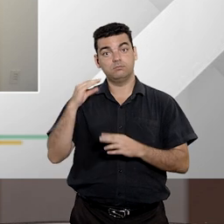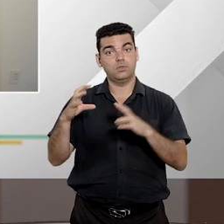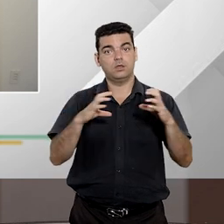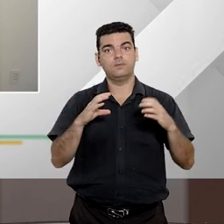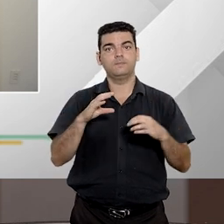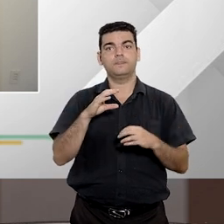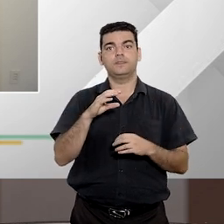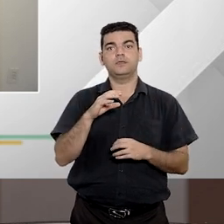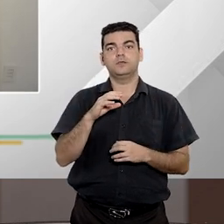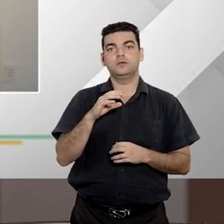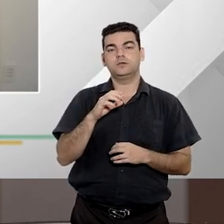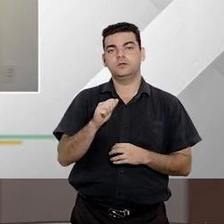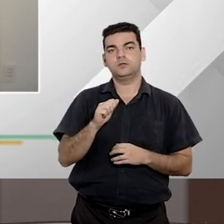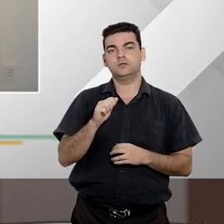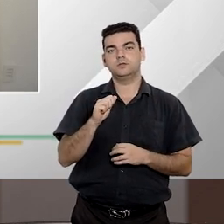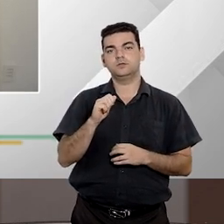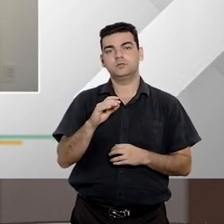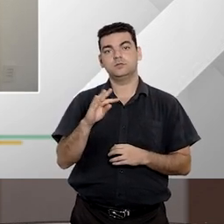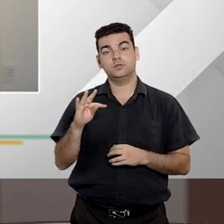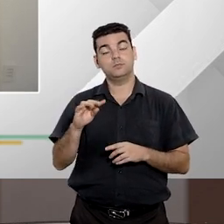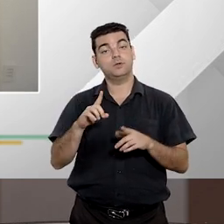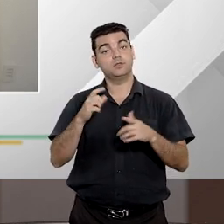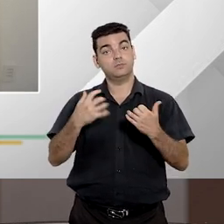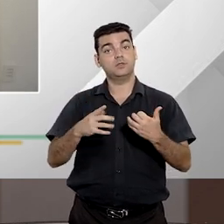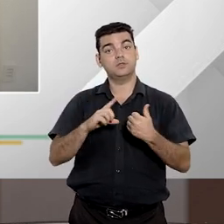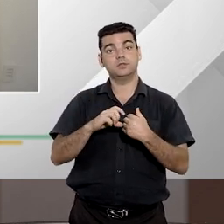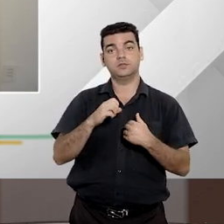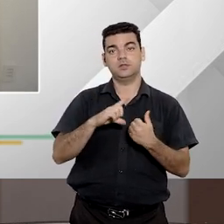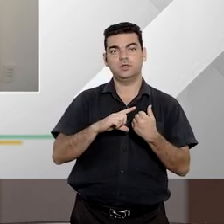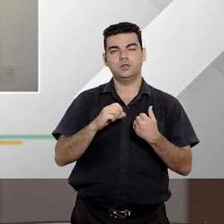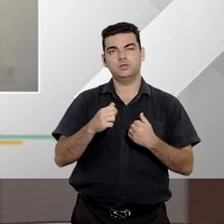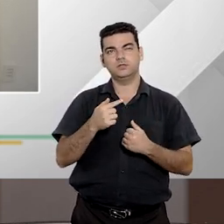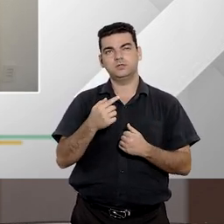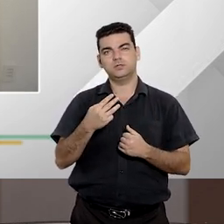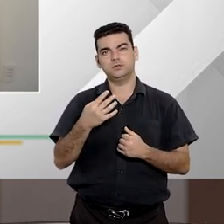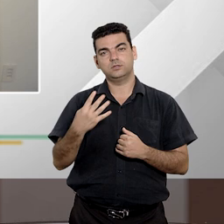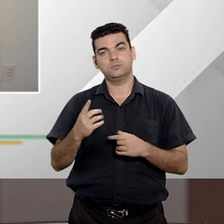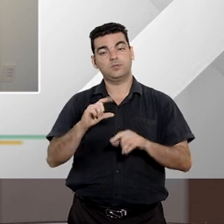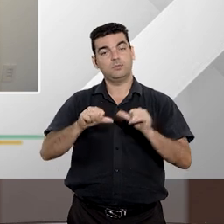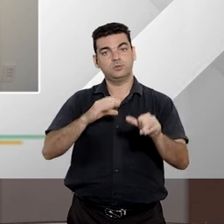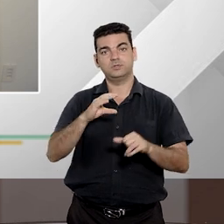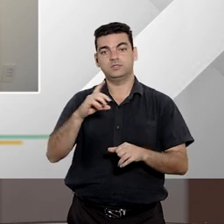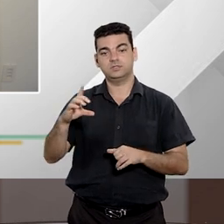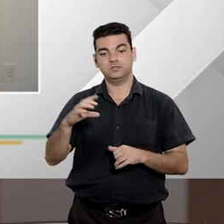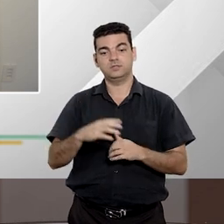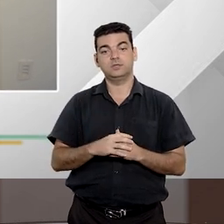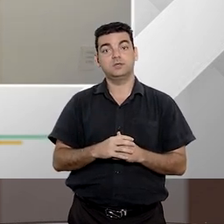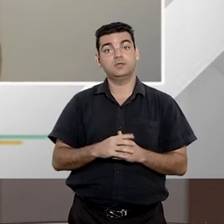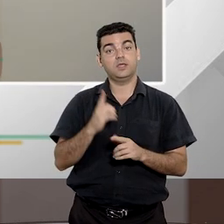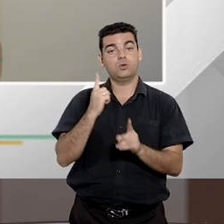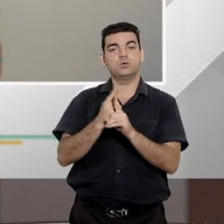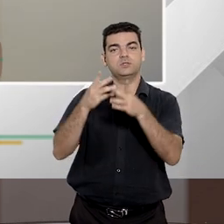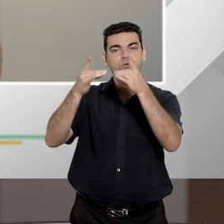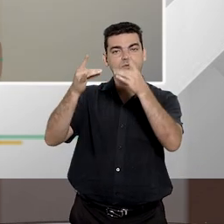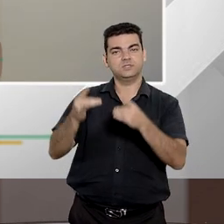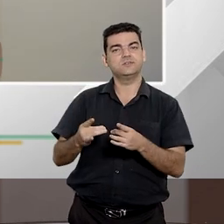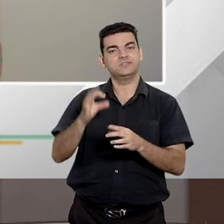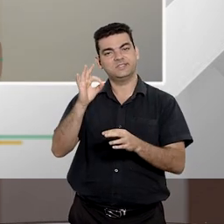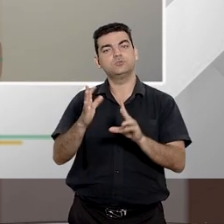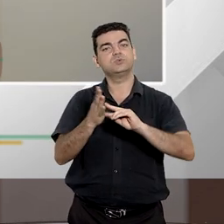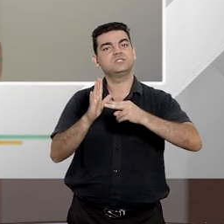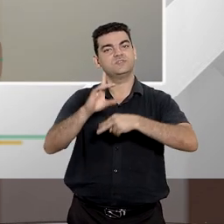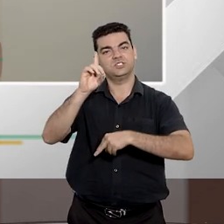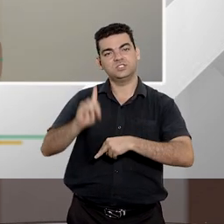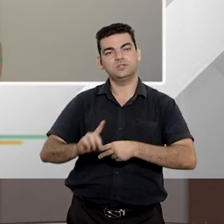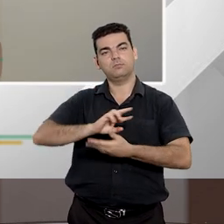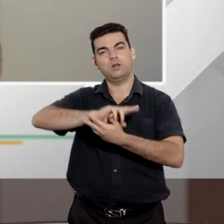ACP, e a gente, que está previsto na 7347, a gente pula para o CDC, e onde a gente encontra as definições do que seria os direitos